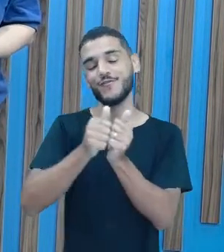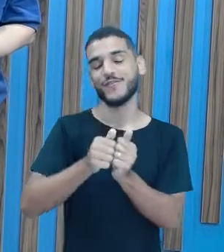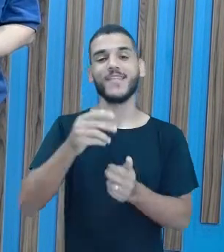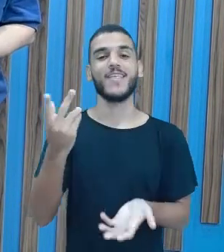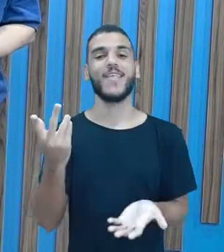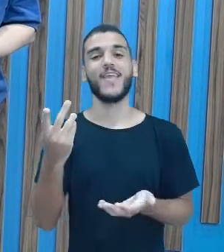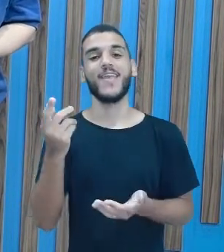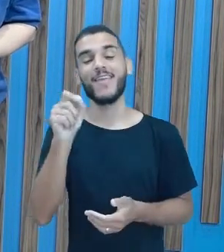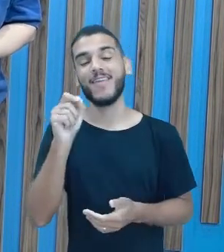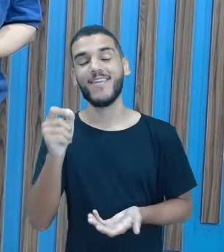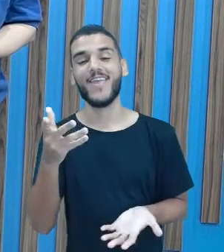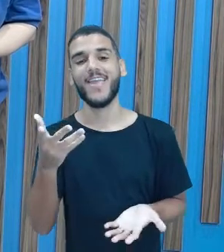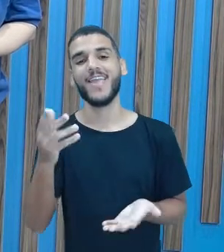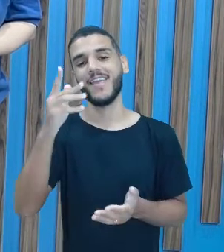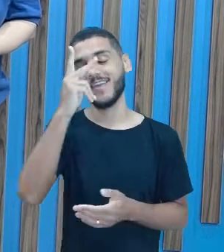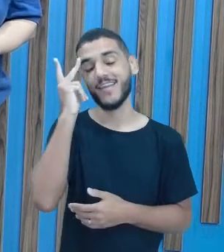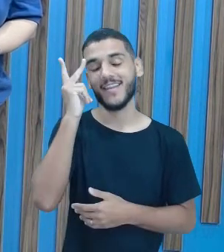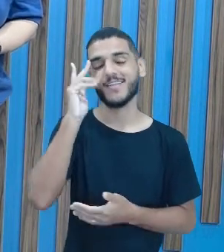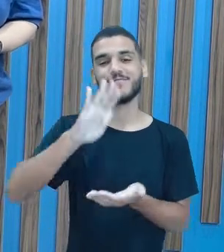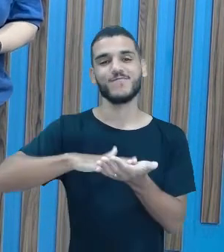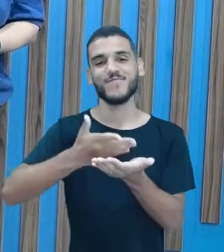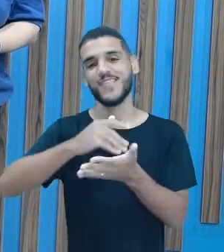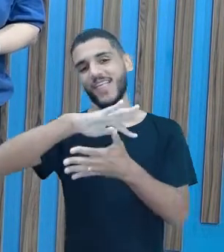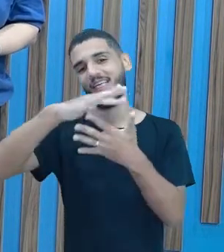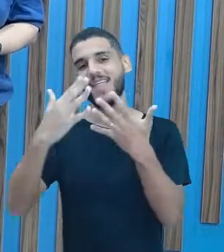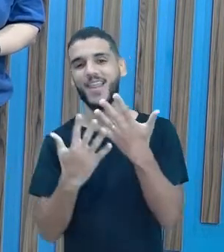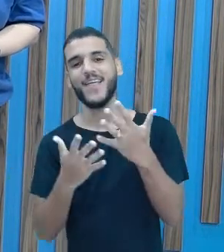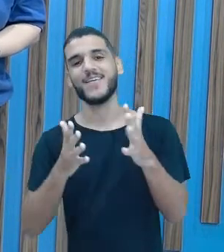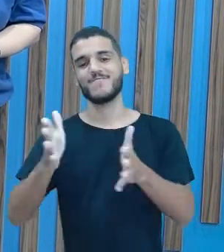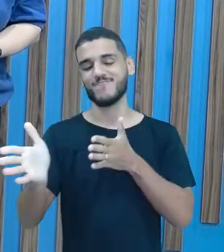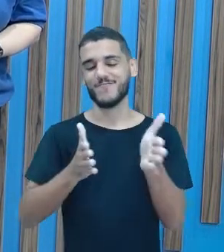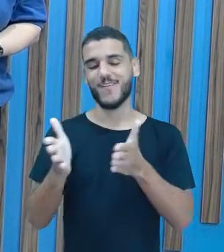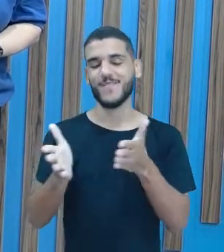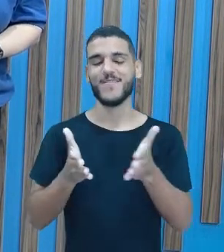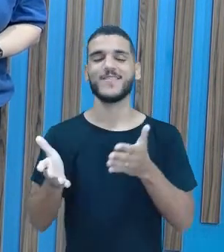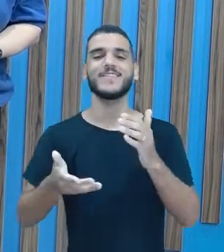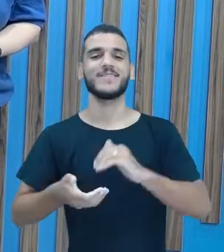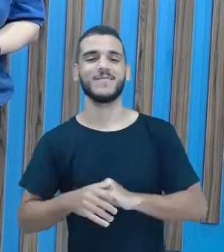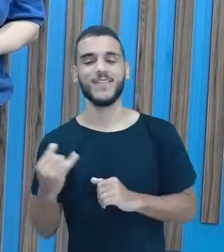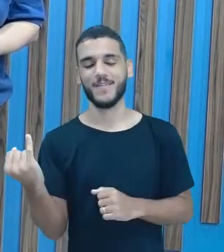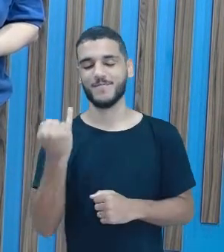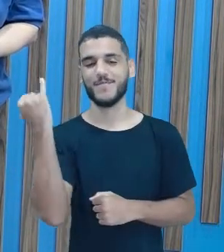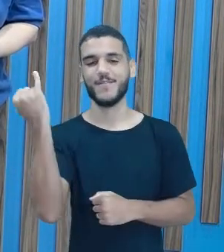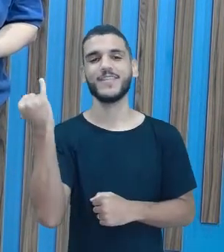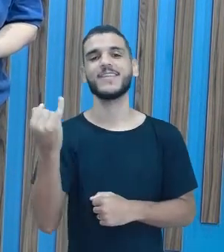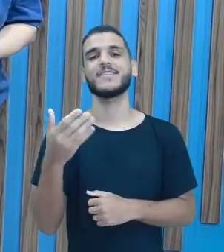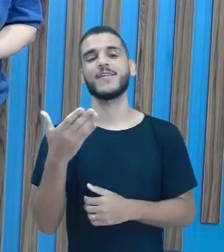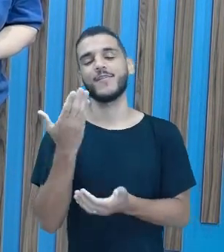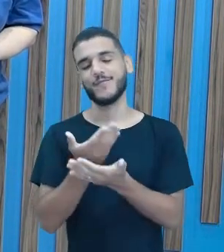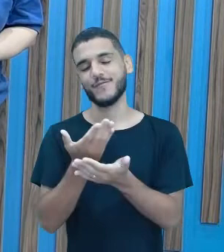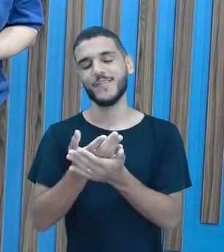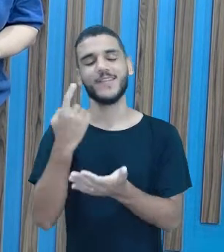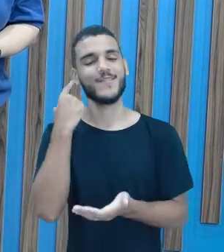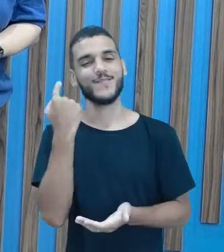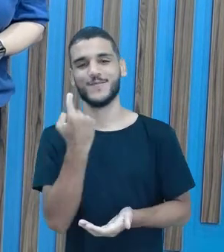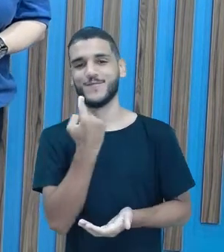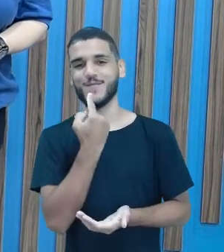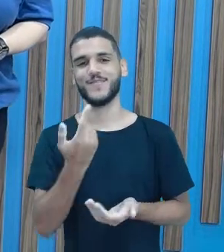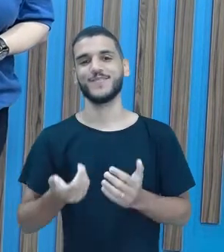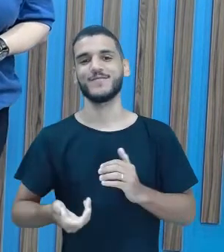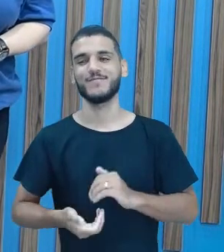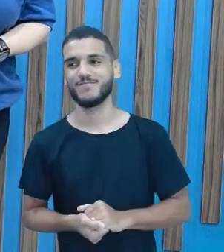Klinsmann, nosso intérprete de Libras, fazendo essa sensibilidade aí tão importante aos estudantes surdos, não é?